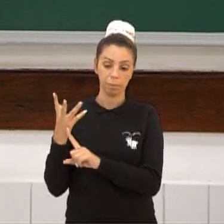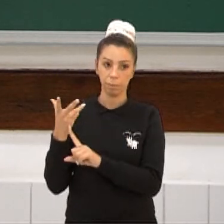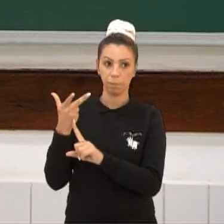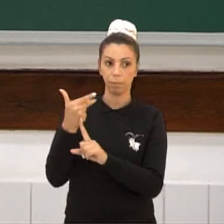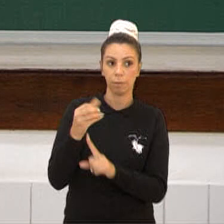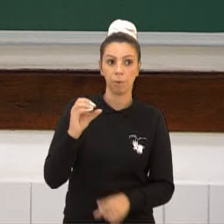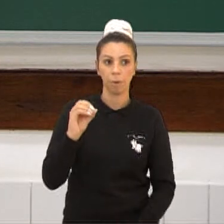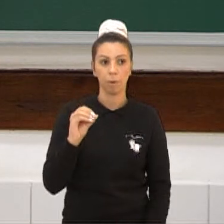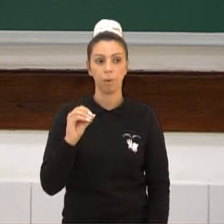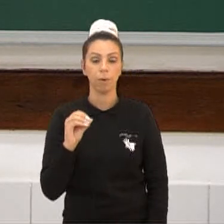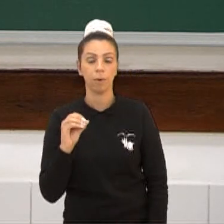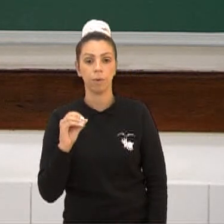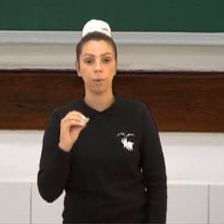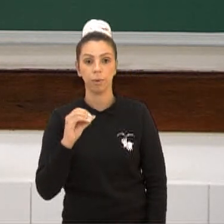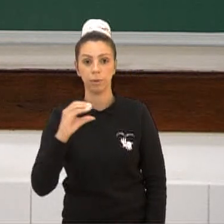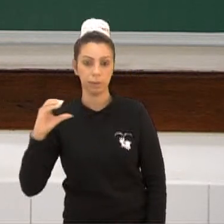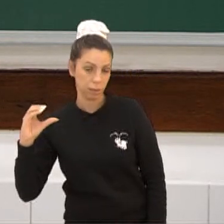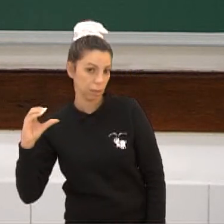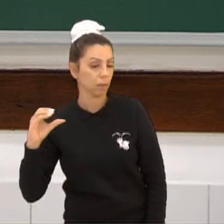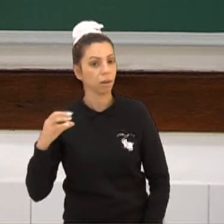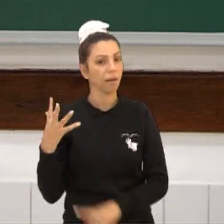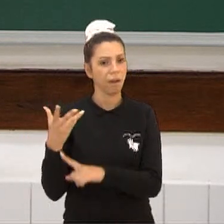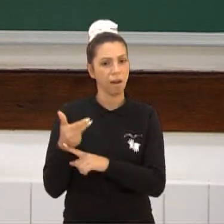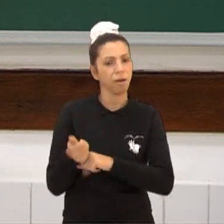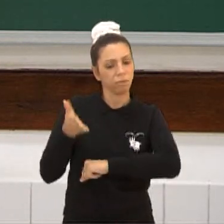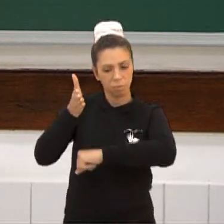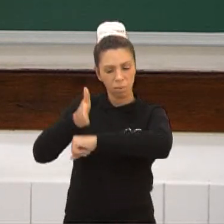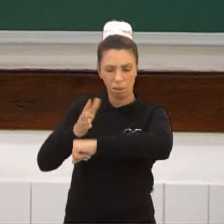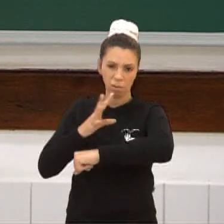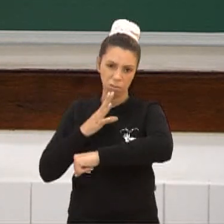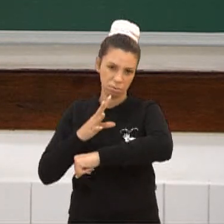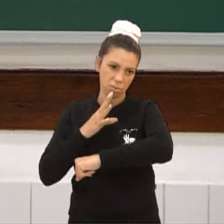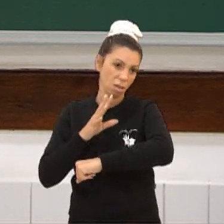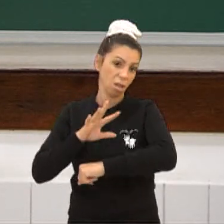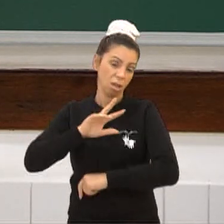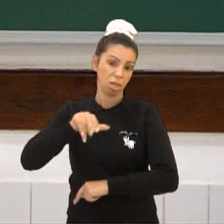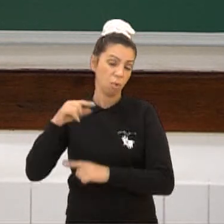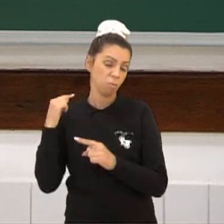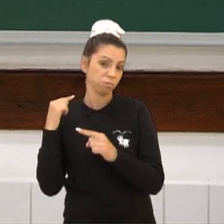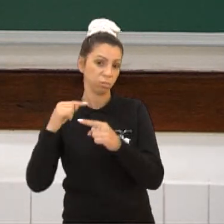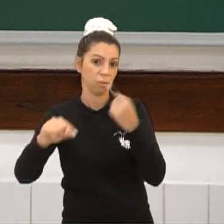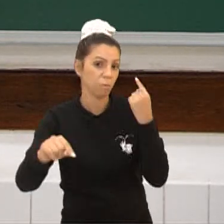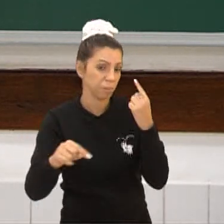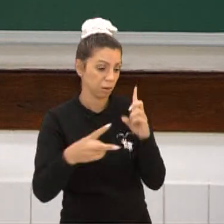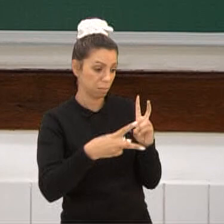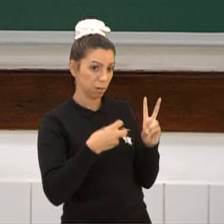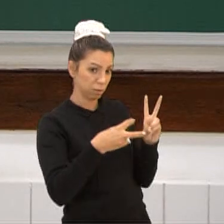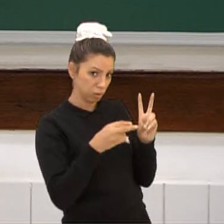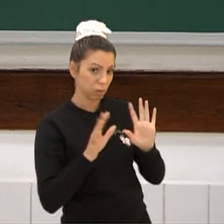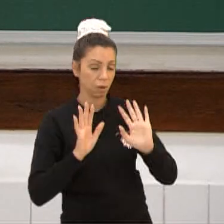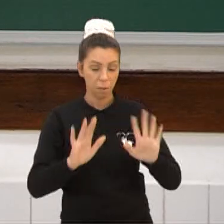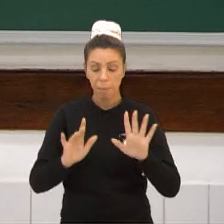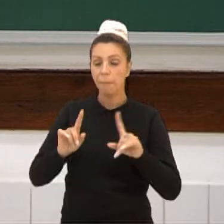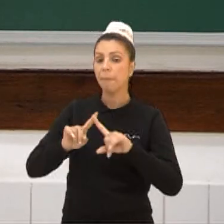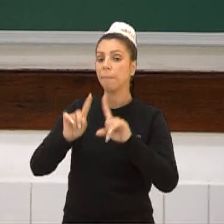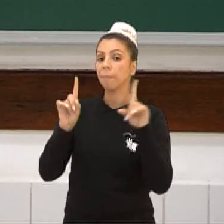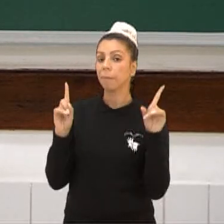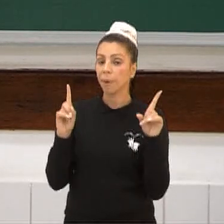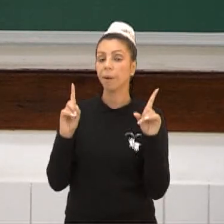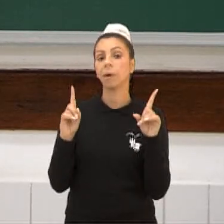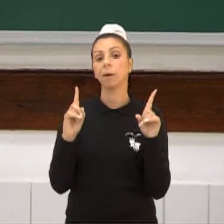ocidental, essa arte moderna que nós conhecemos, não se aplica para eles, mas intuitivamente,